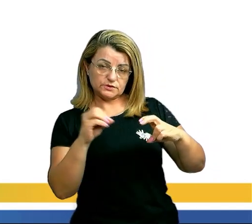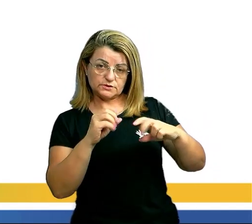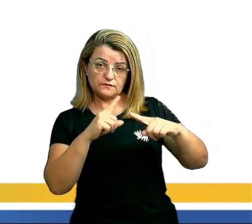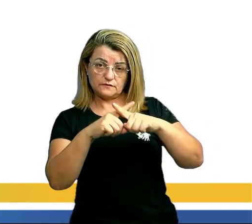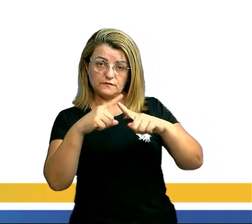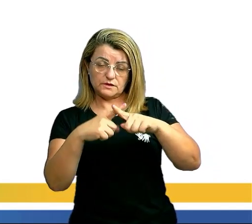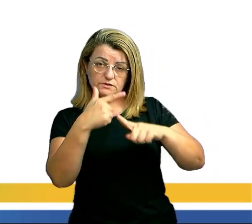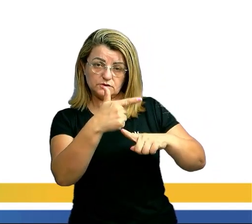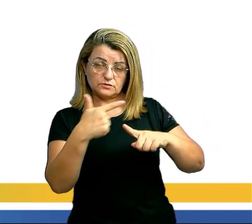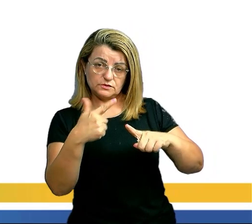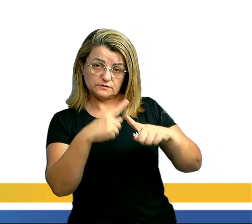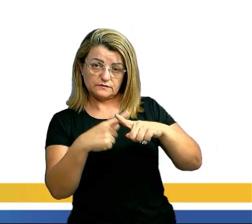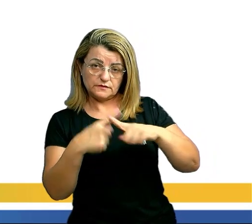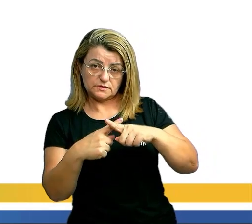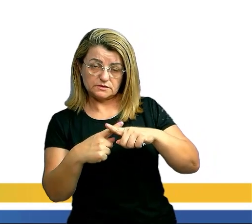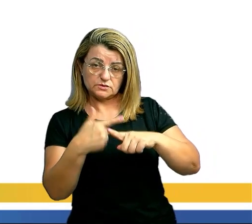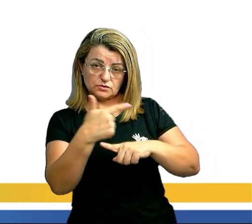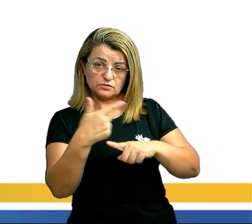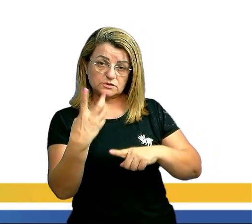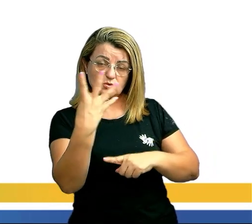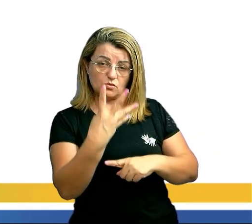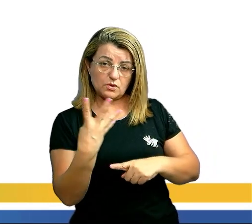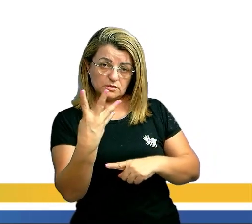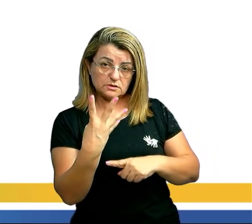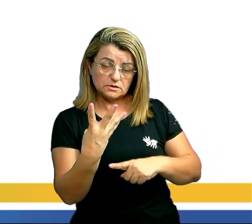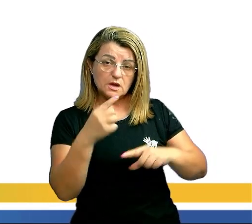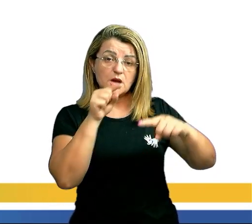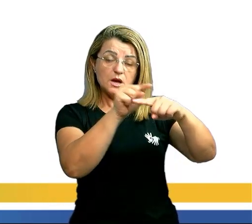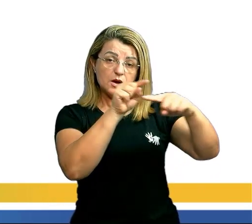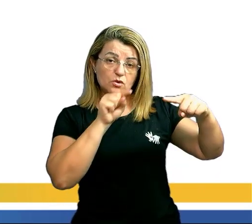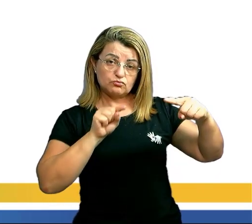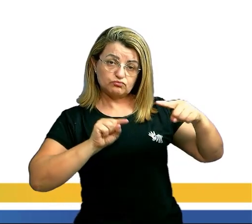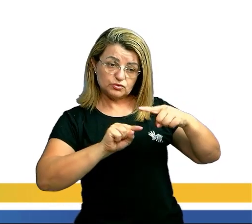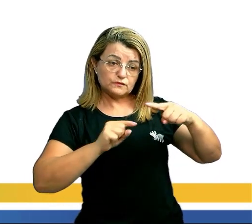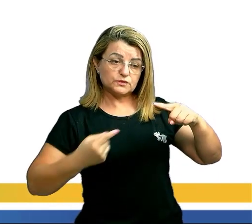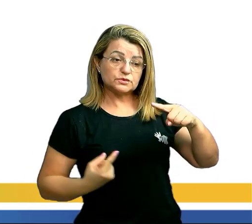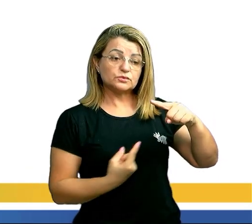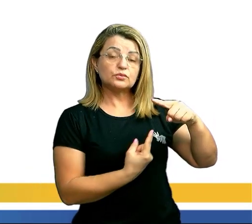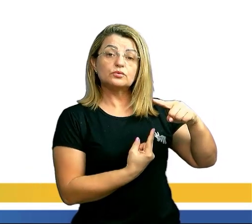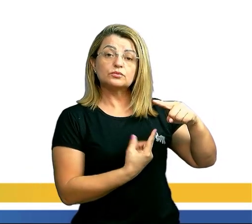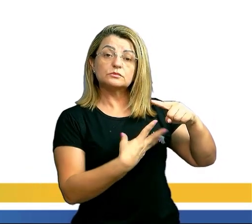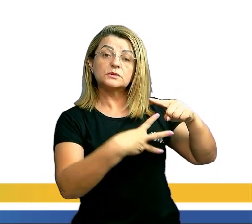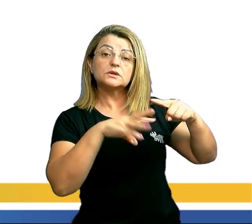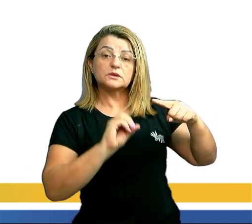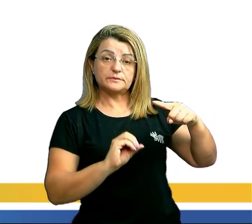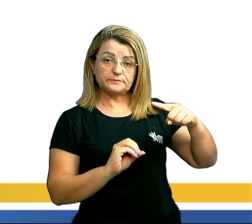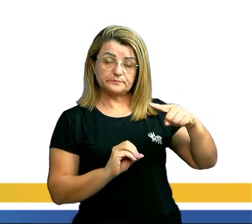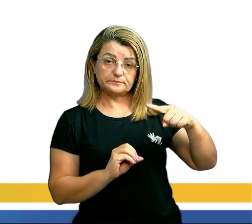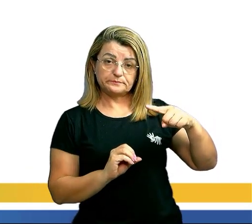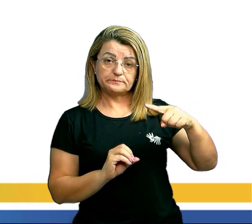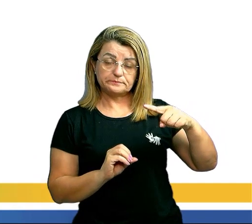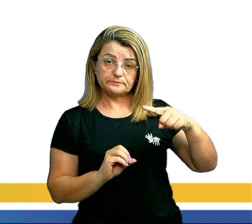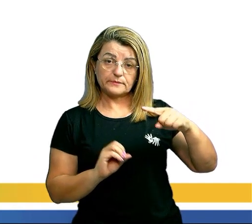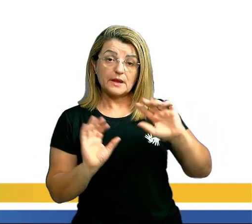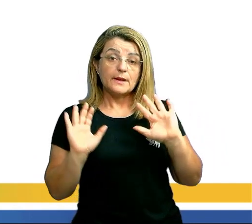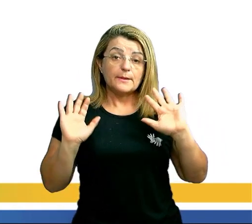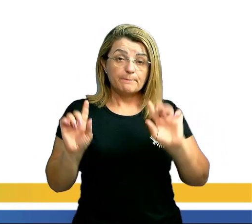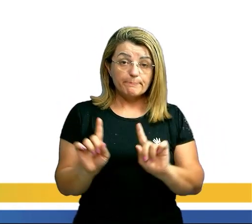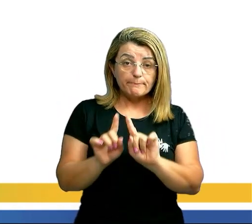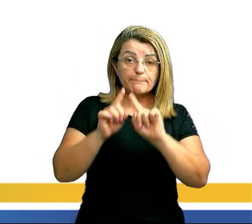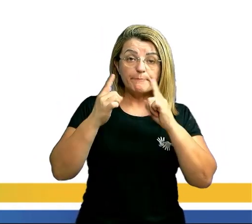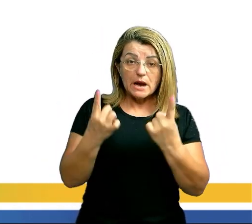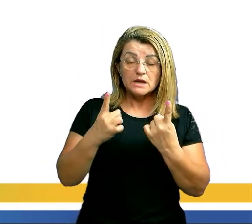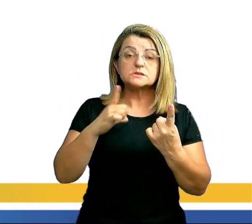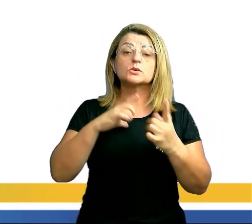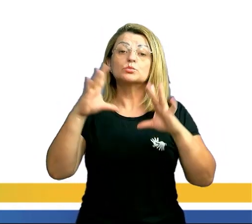dois fatorial é dois vezes dois, que dá quatro. E ao dividirmos isso, ó, o que vai acontecer? Dá trinta. Mas, tem um